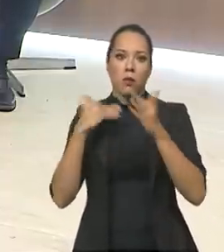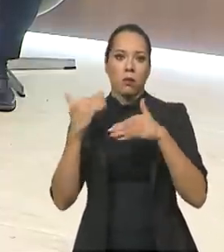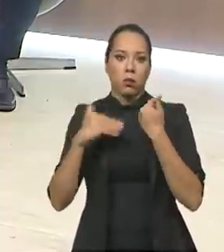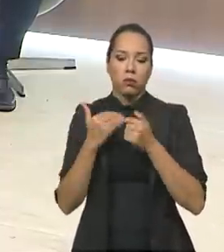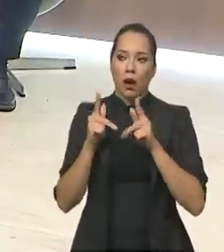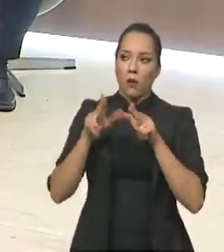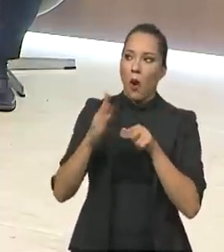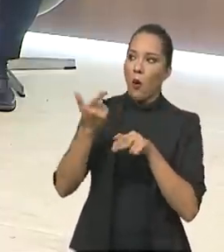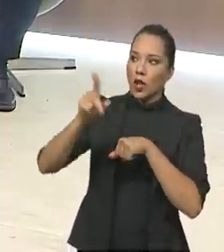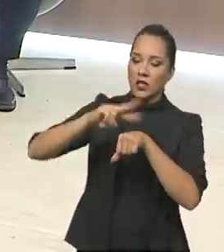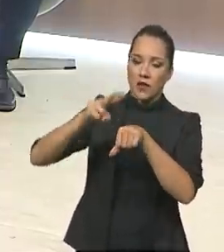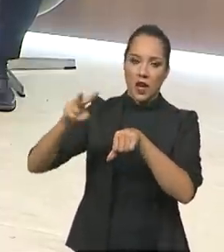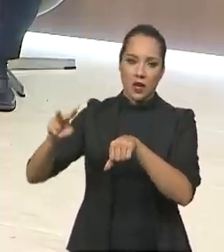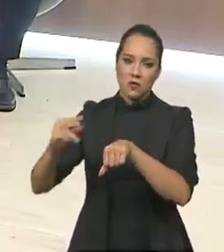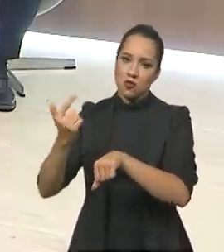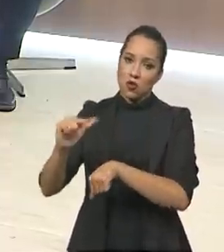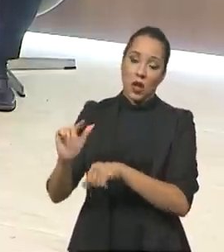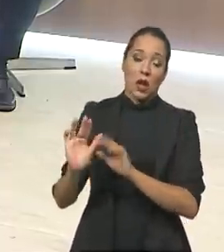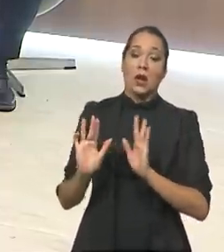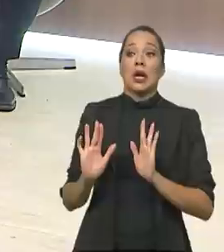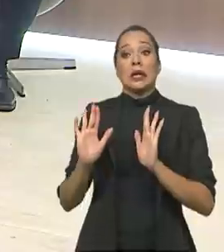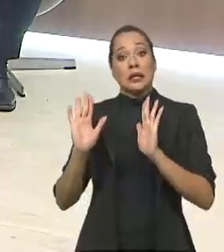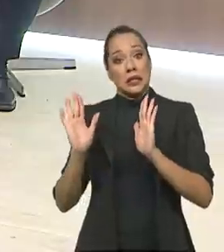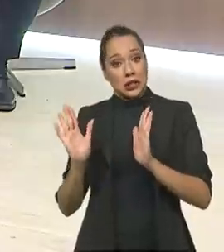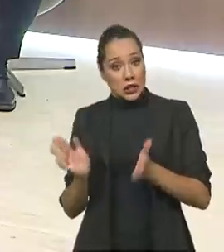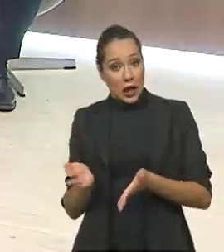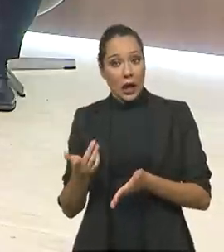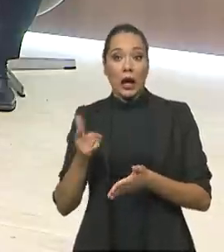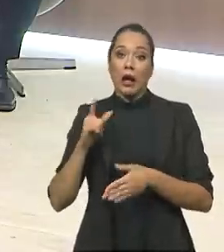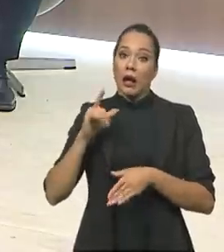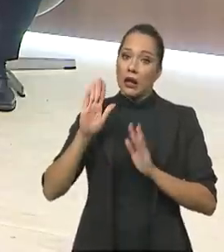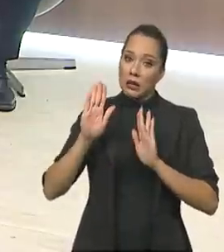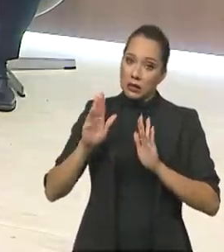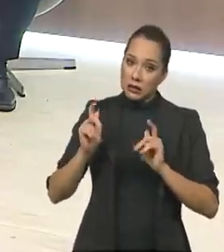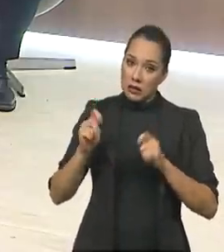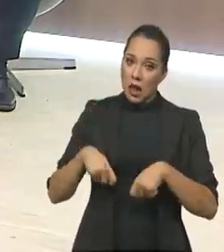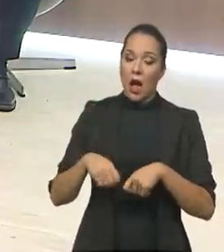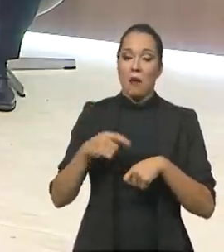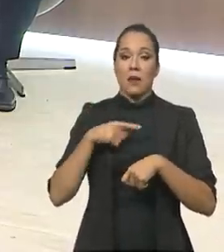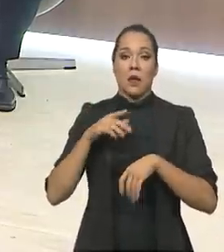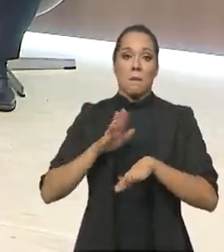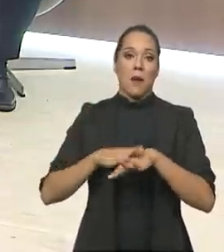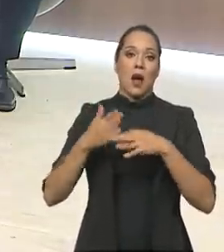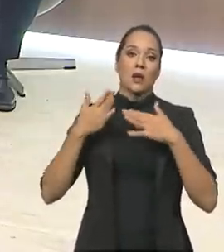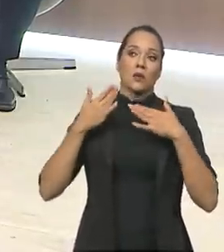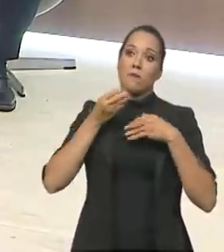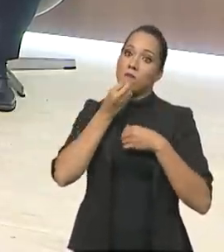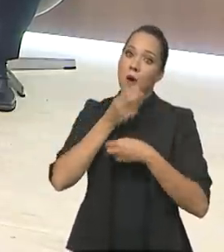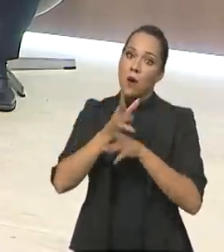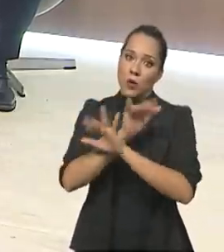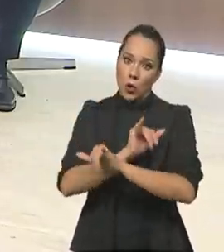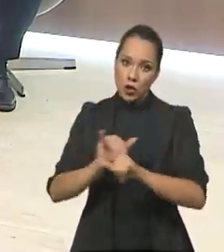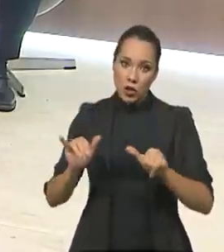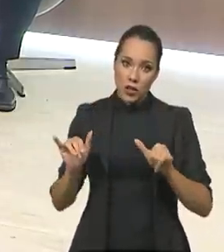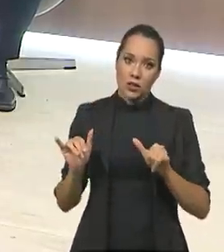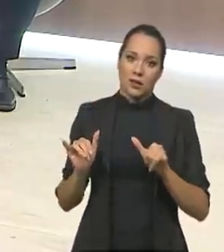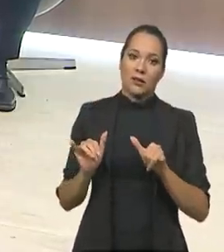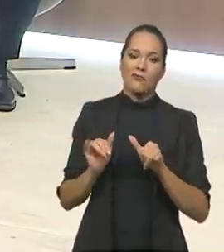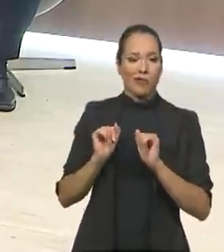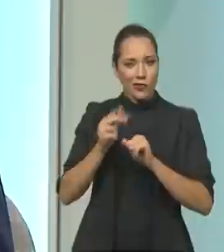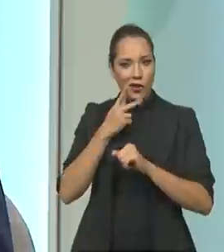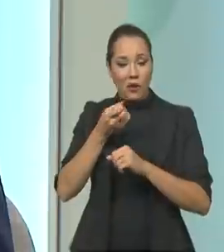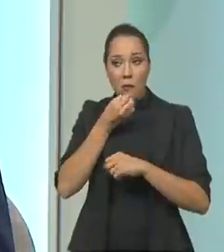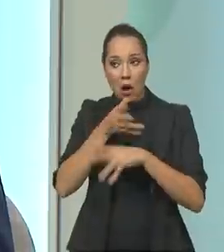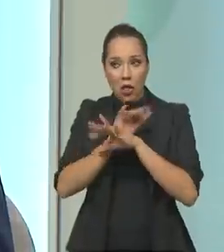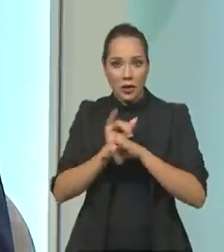que outras variantes têm. Isso daí já gera uma certa boa notícia, que a gente pode dizer que isso é uma boa notícia,